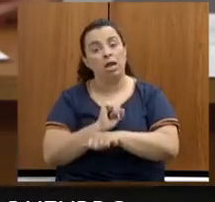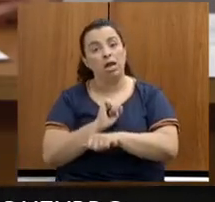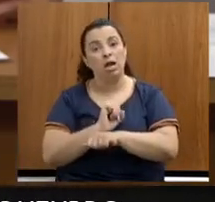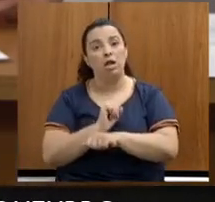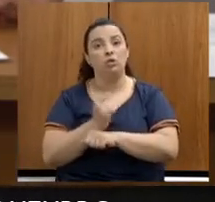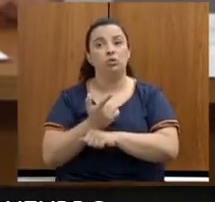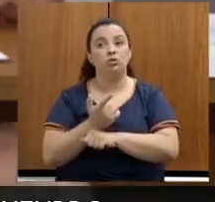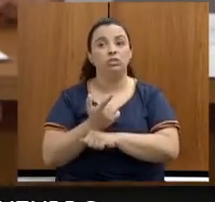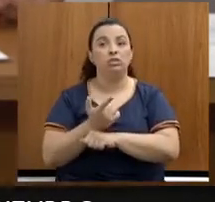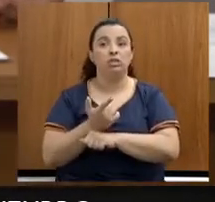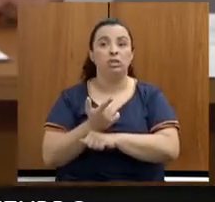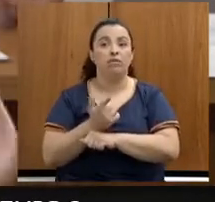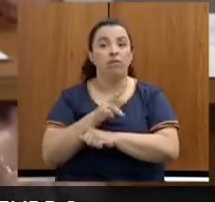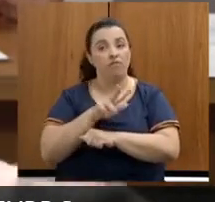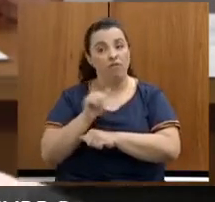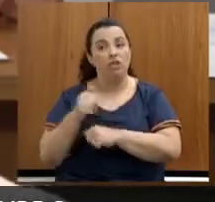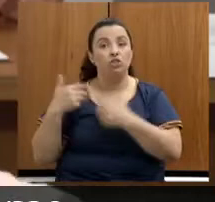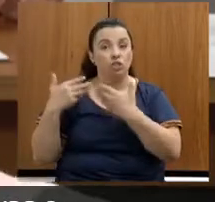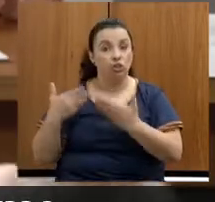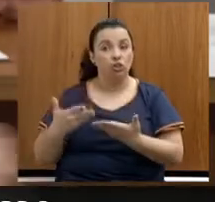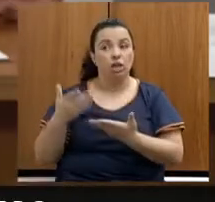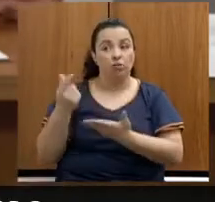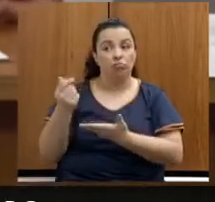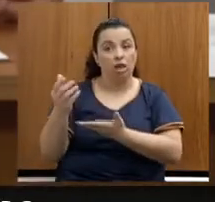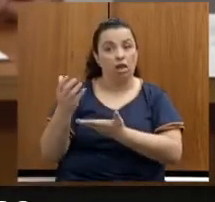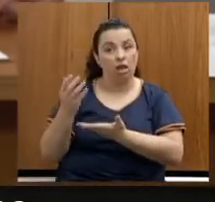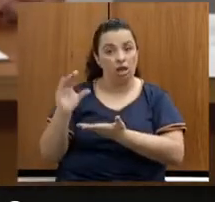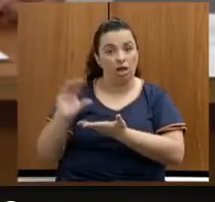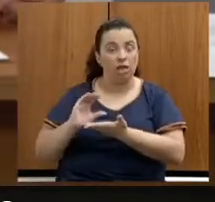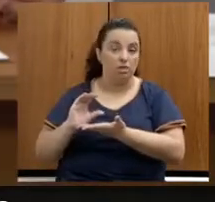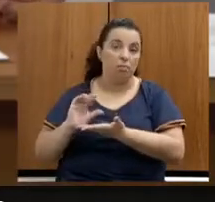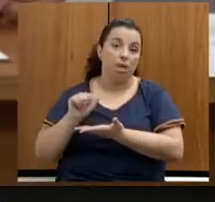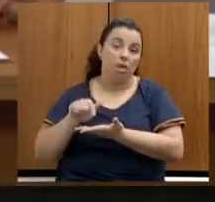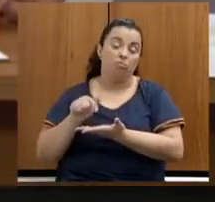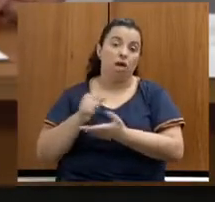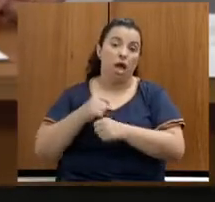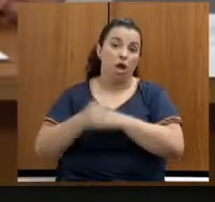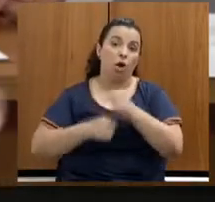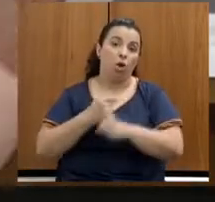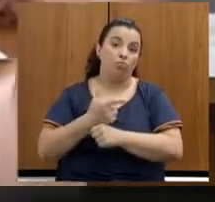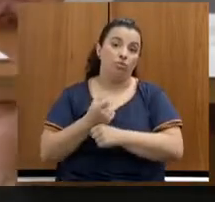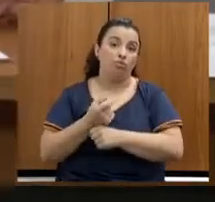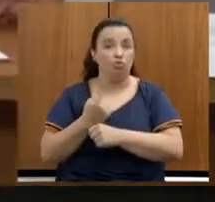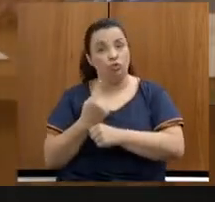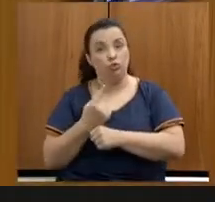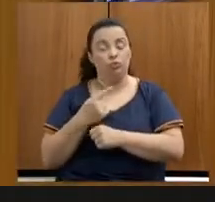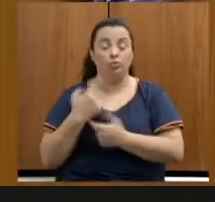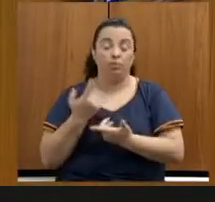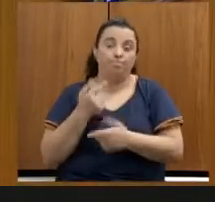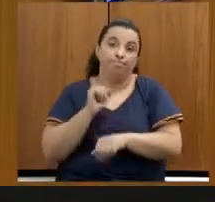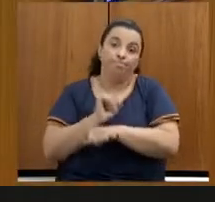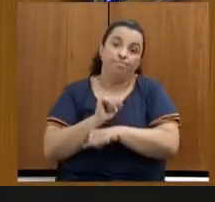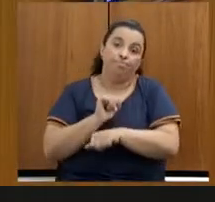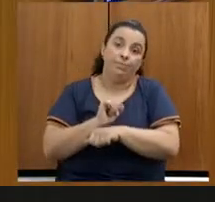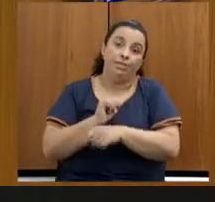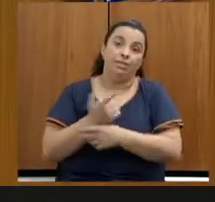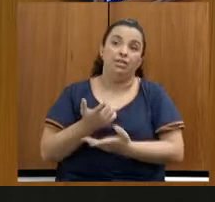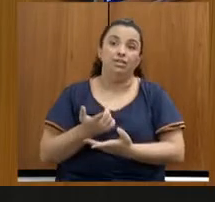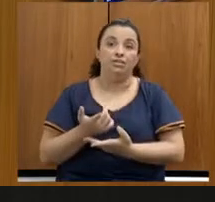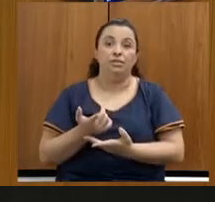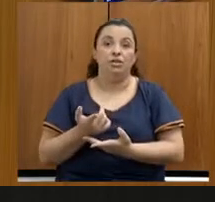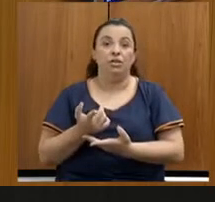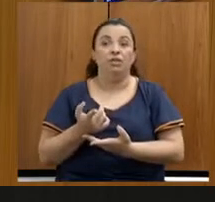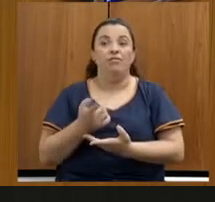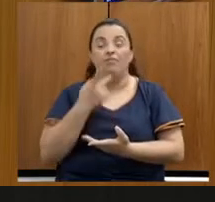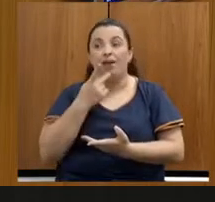de chegar esse recurso ainda esse ano. Rafael, nós já estamos nessa expectativa, todo ano, cada dia falamos que vamos receber mais